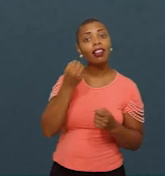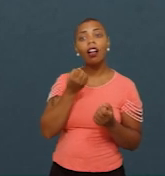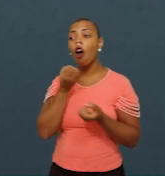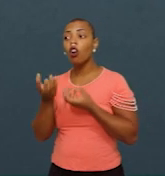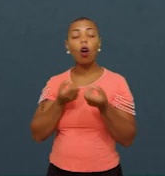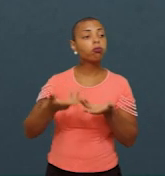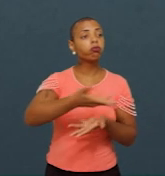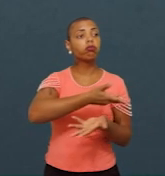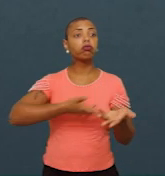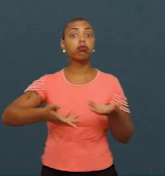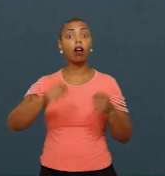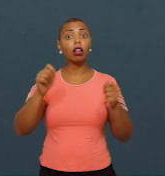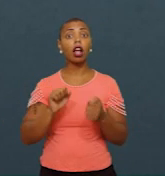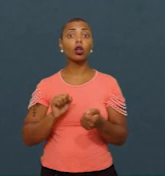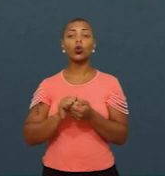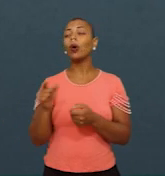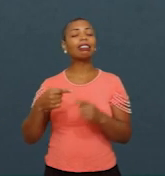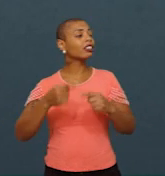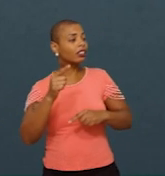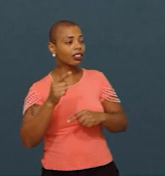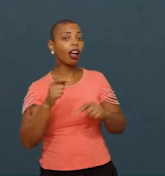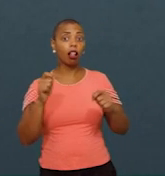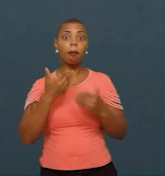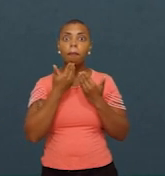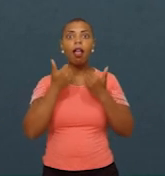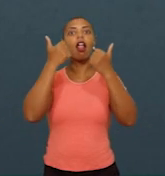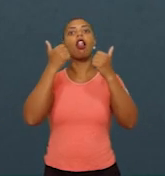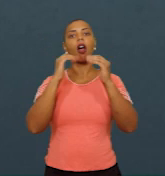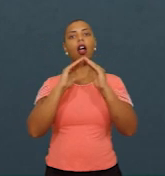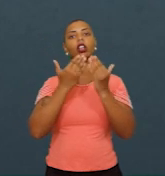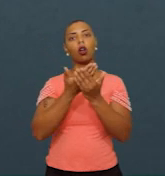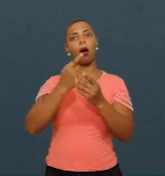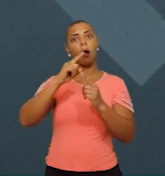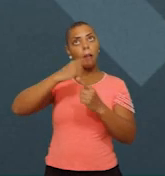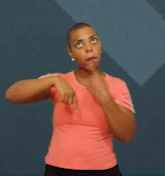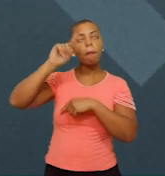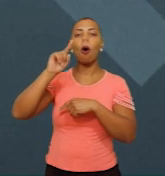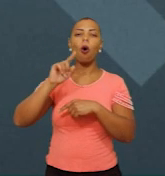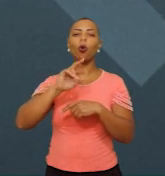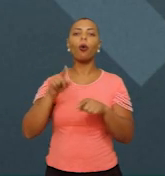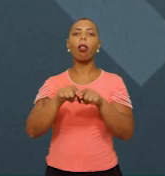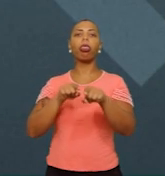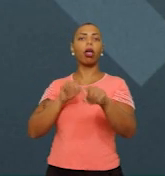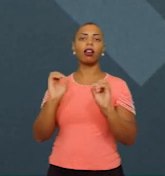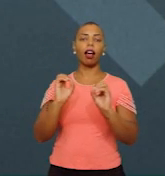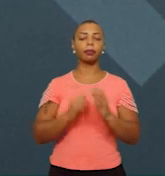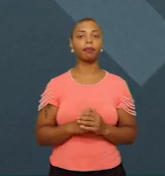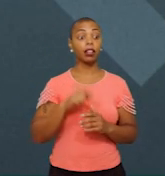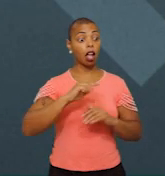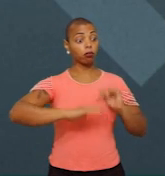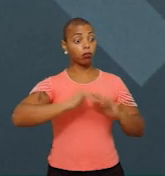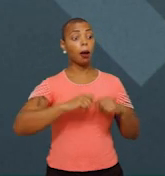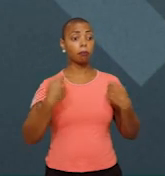vocês conseguirem avançar enquanto rede, não deixar ninguém para trás. Essas ações, elas precisam estar